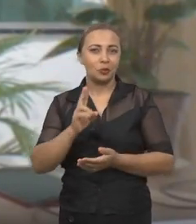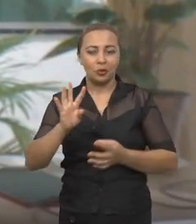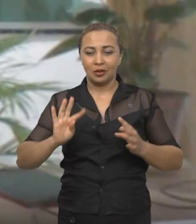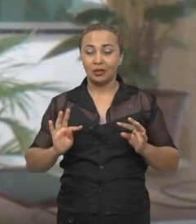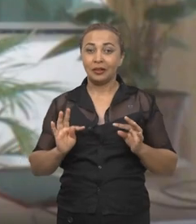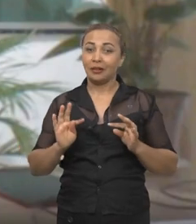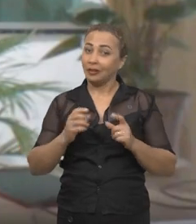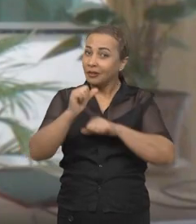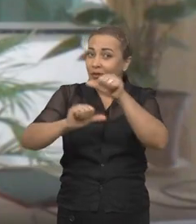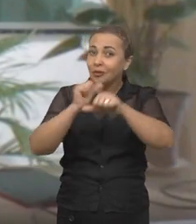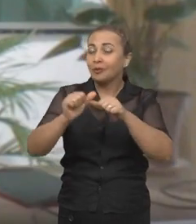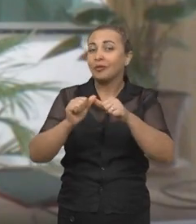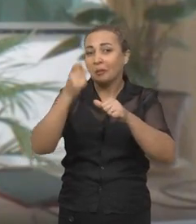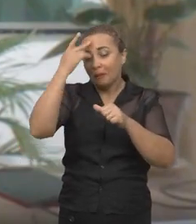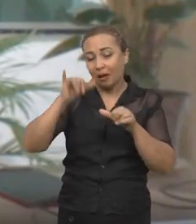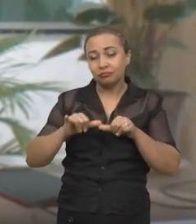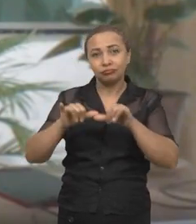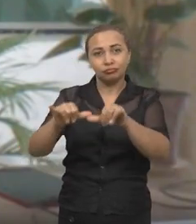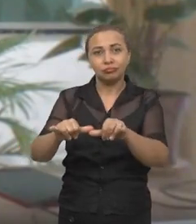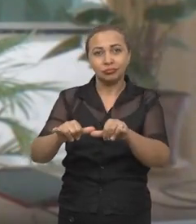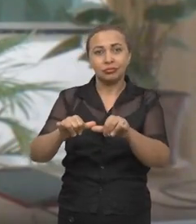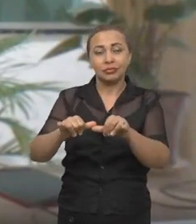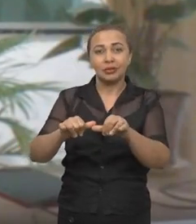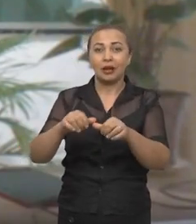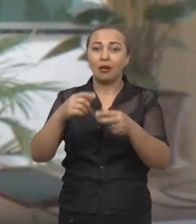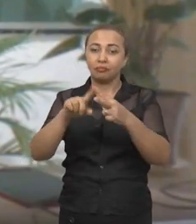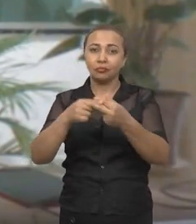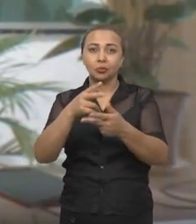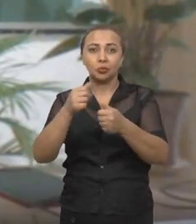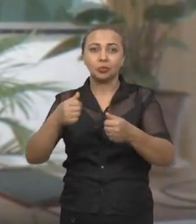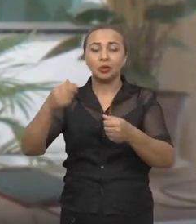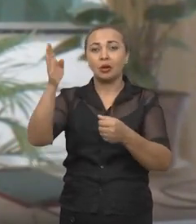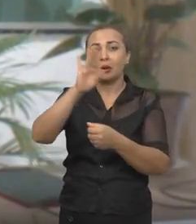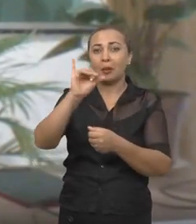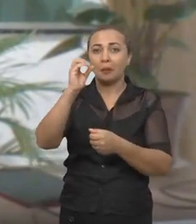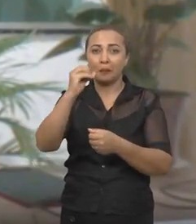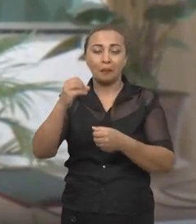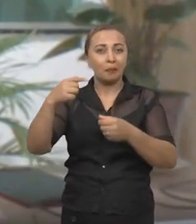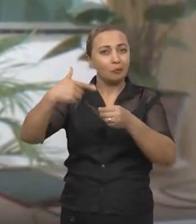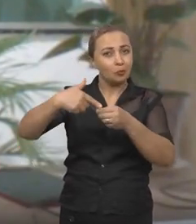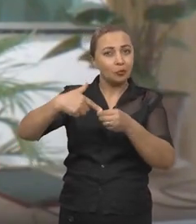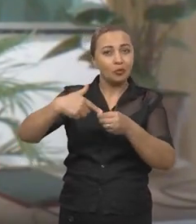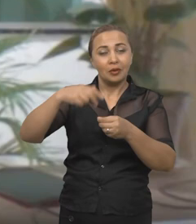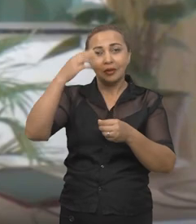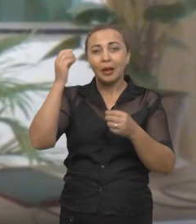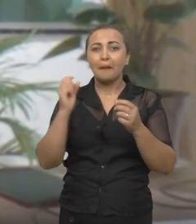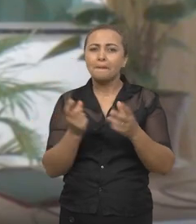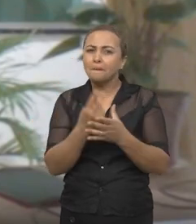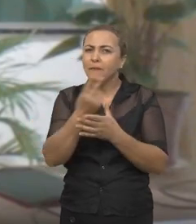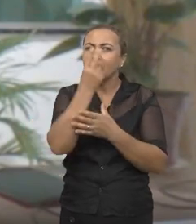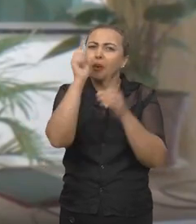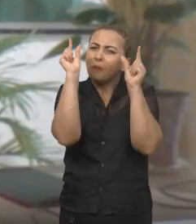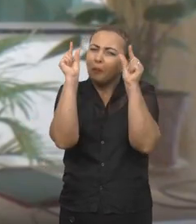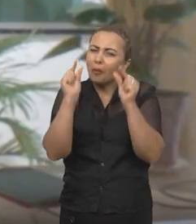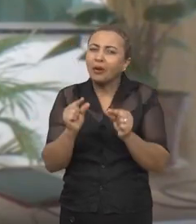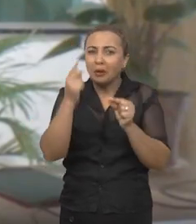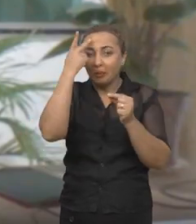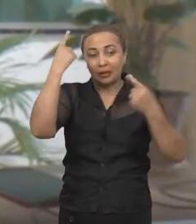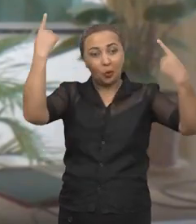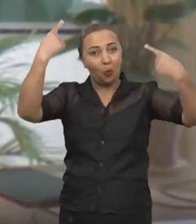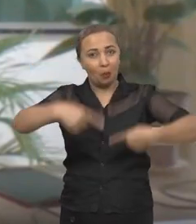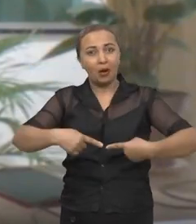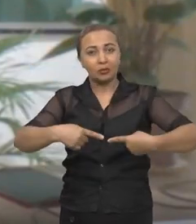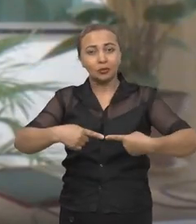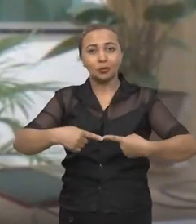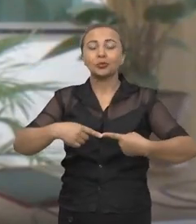desenvolvida a nível de mercado, fazer uma produção de biodiesel, né, que ele seja o mais barato possível, e para competir com o diesel, né,